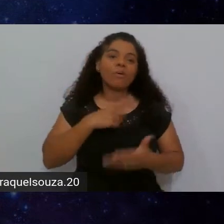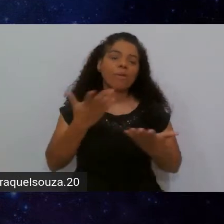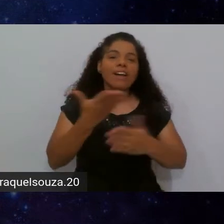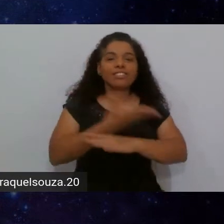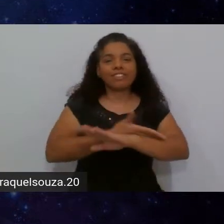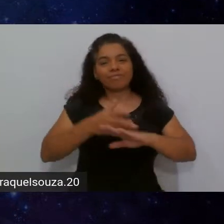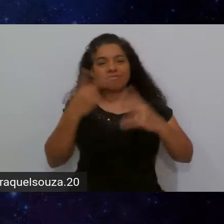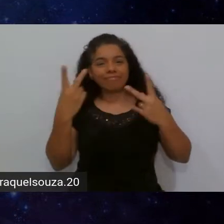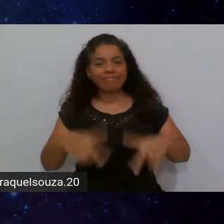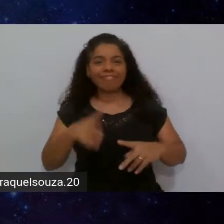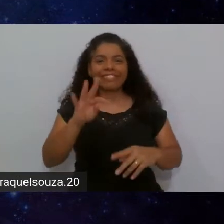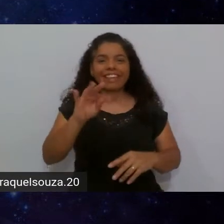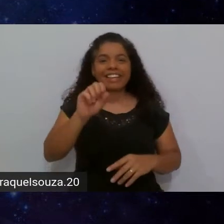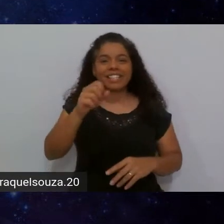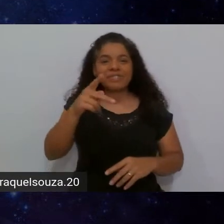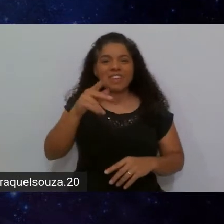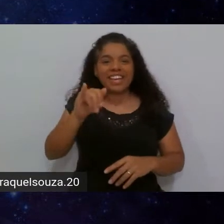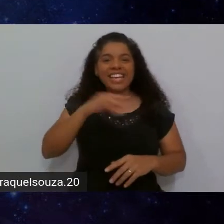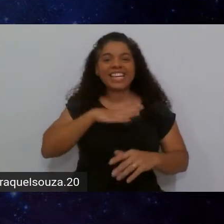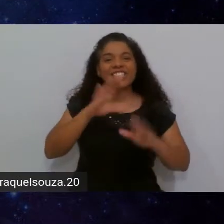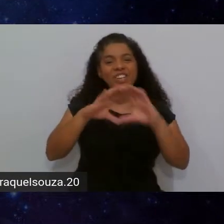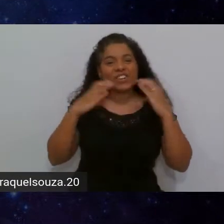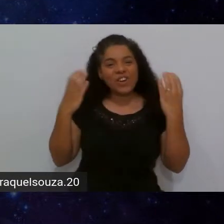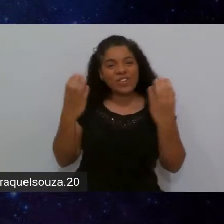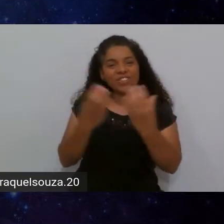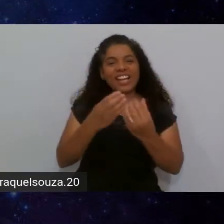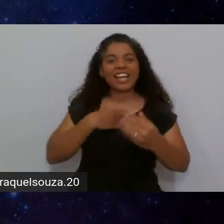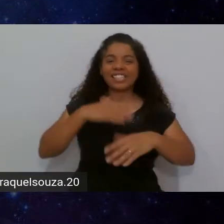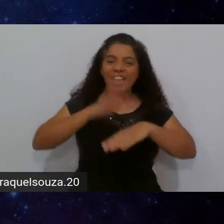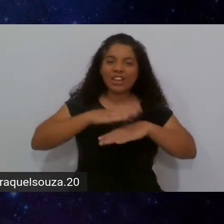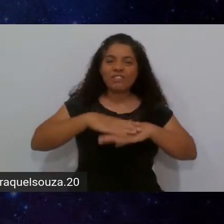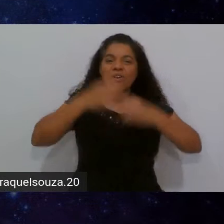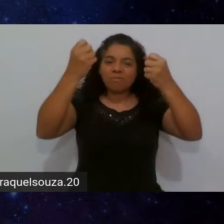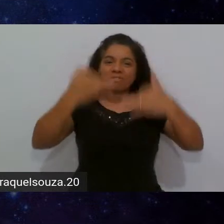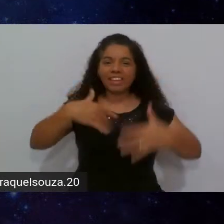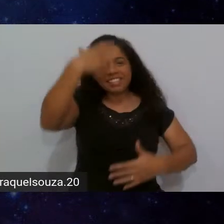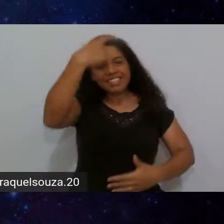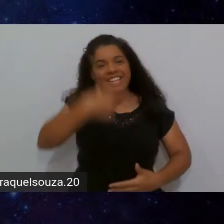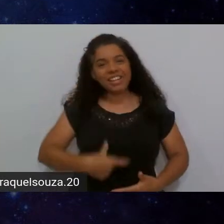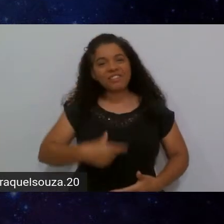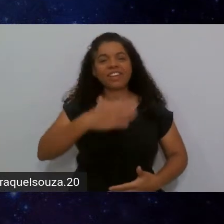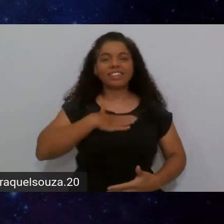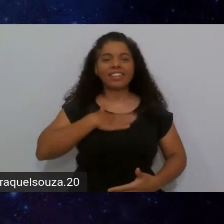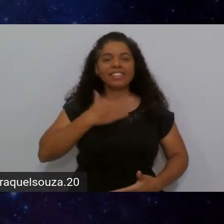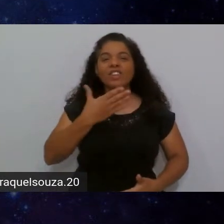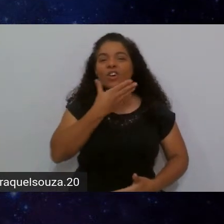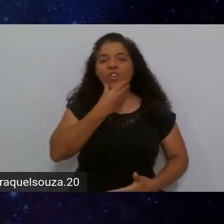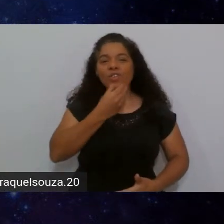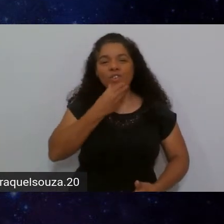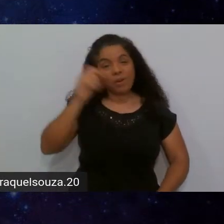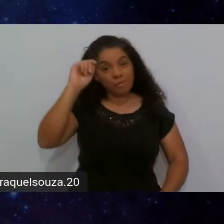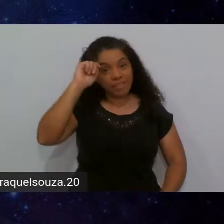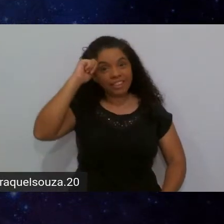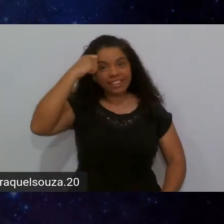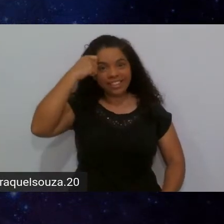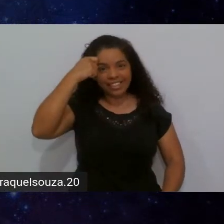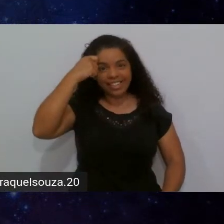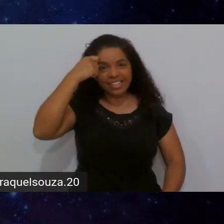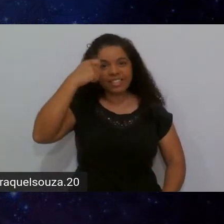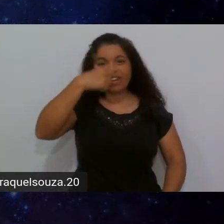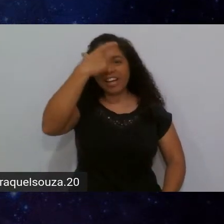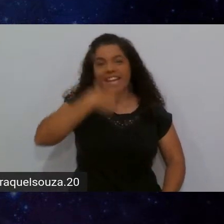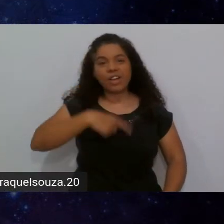TSPI conference 2020, eu vou fazer aqui a minha autodescrição, então eu sou um homem negro, sou